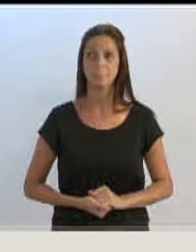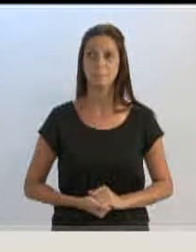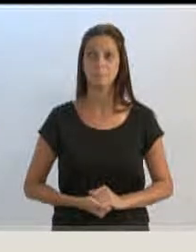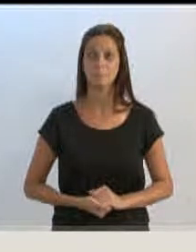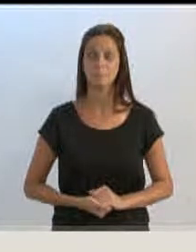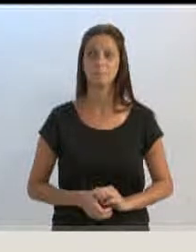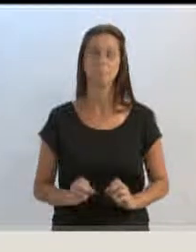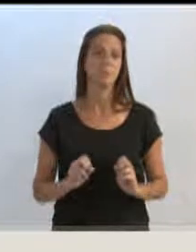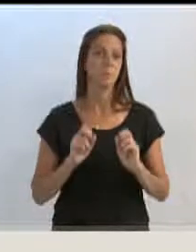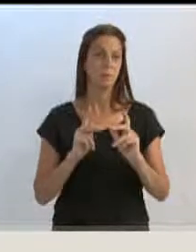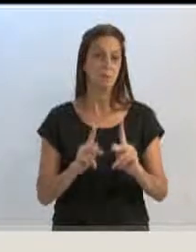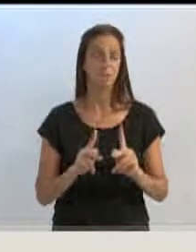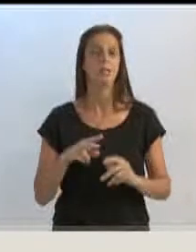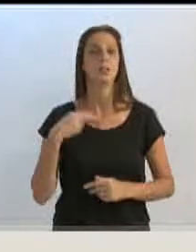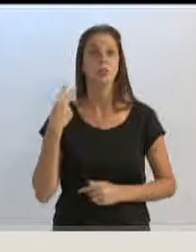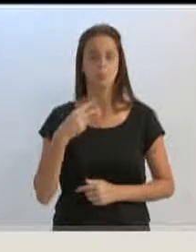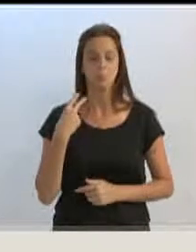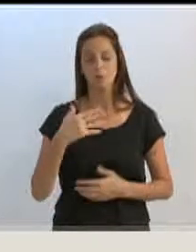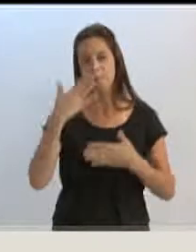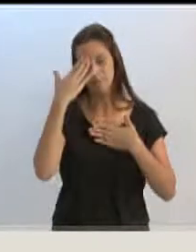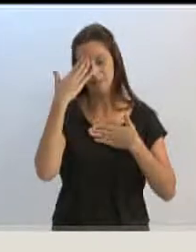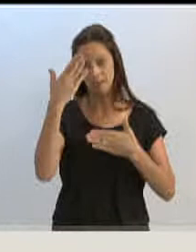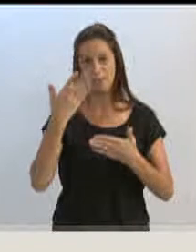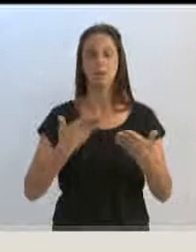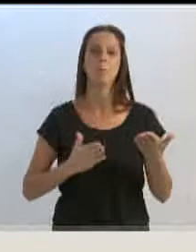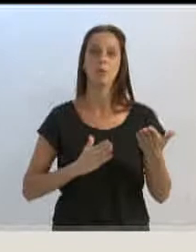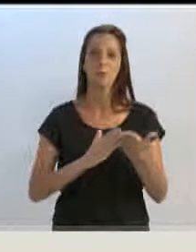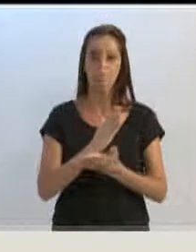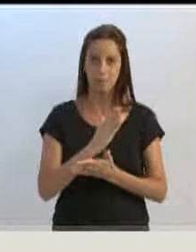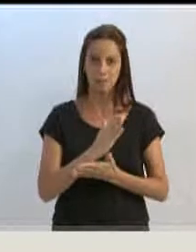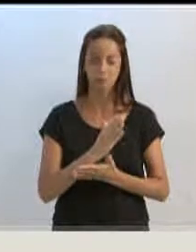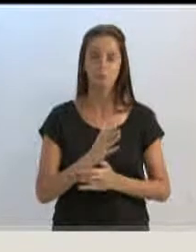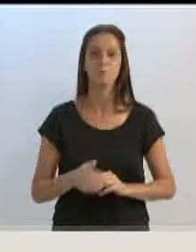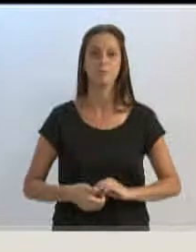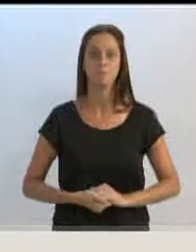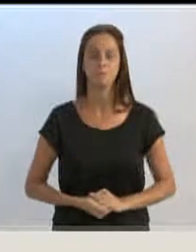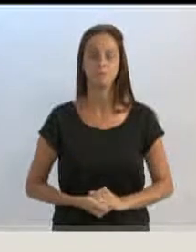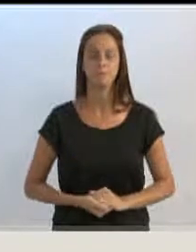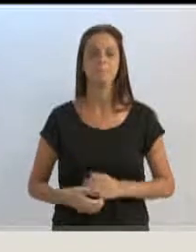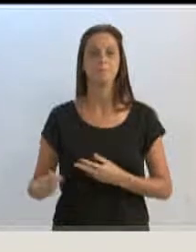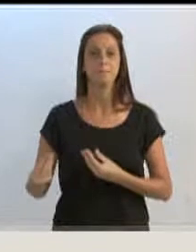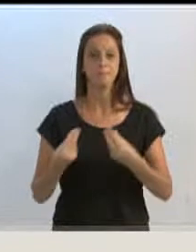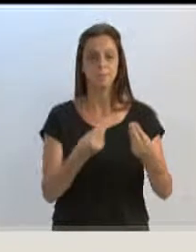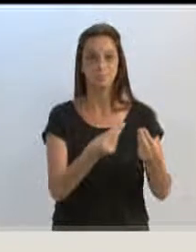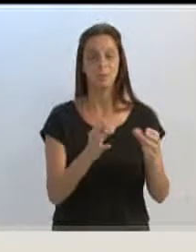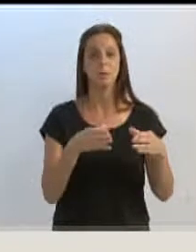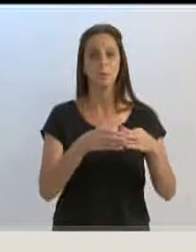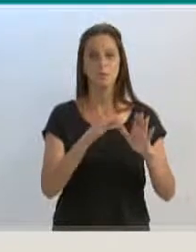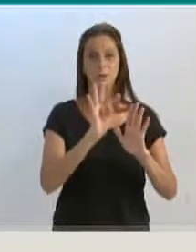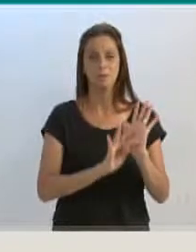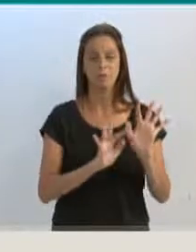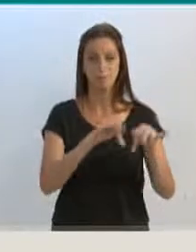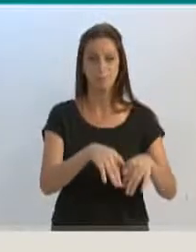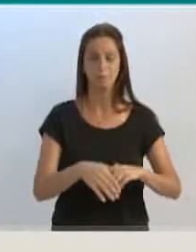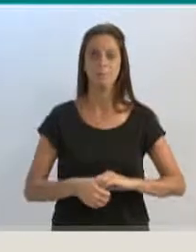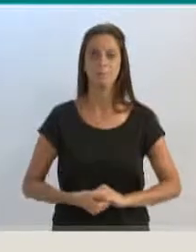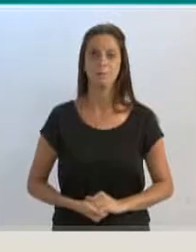Ok, senhores vereadores, muito obrigado. Aprovado, então, e a comissão de redação final.